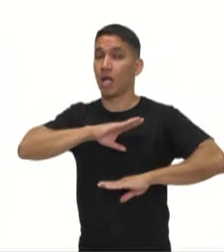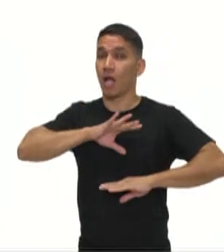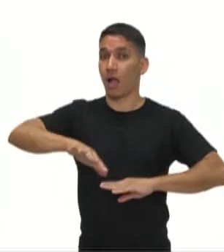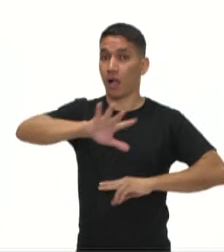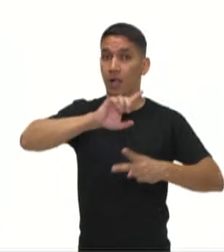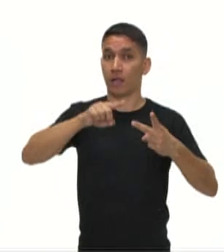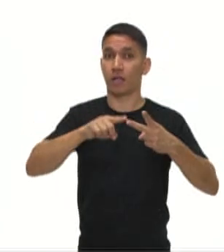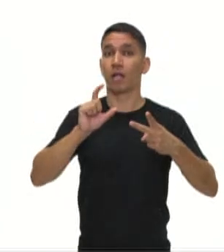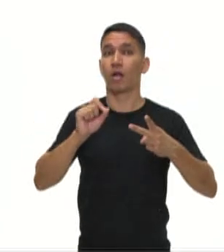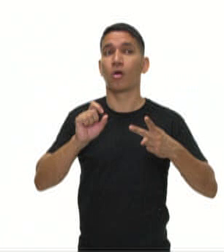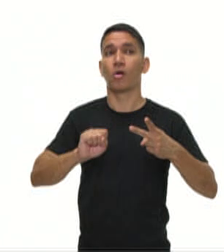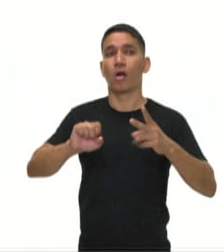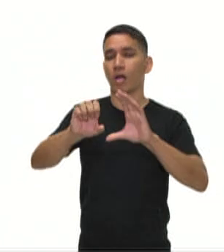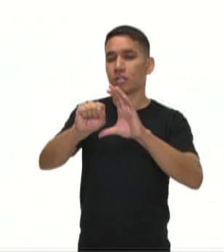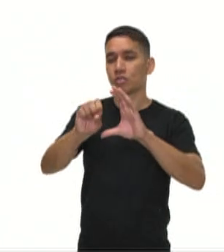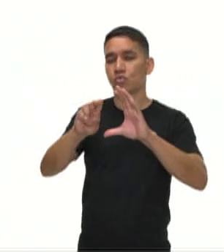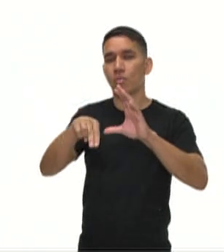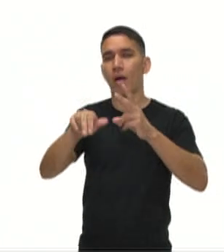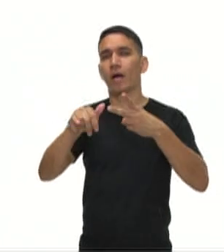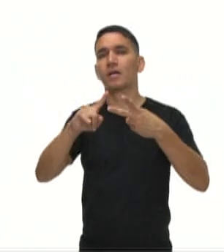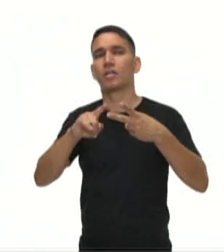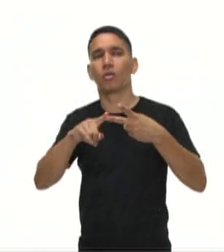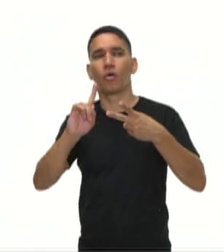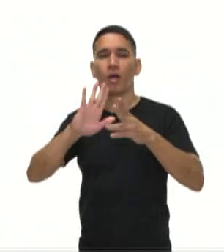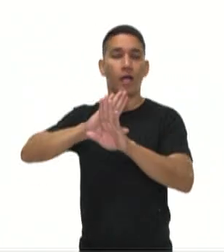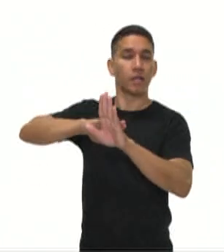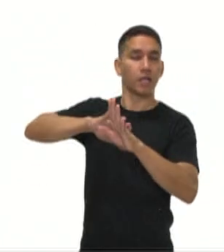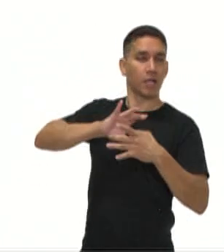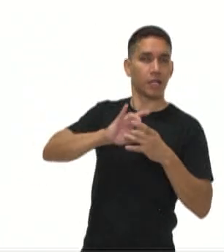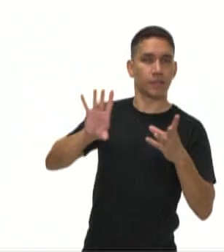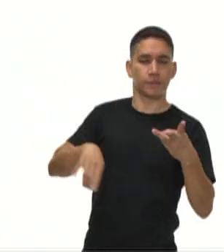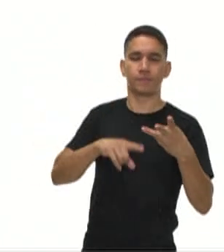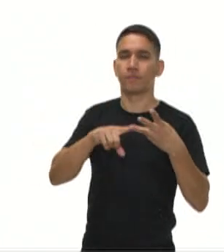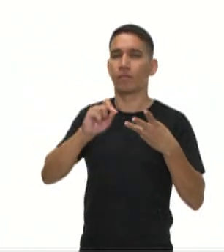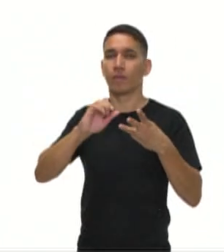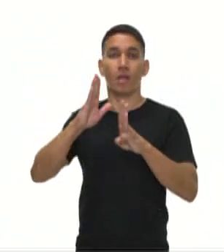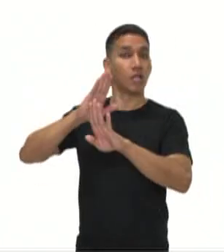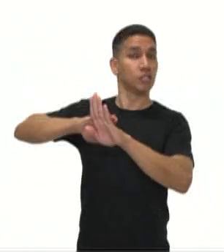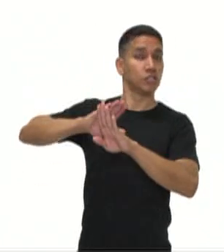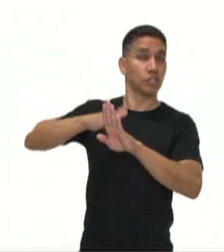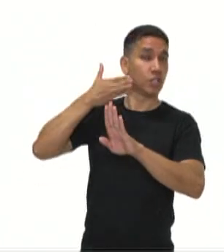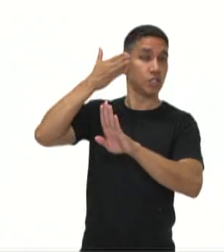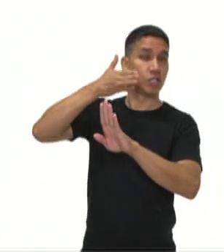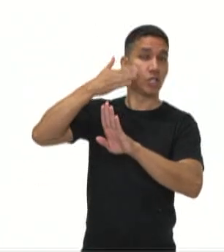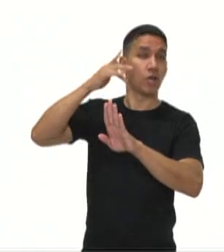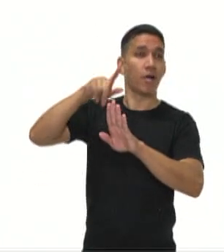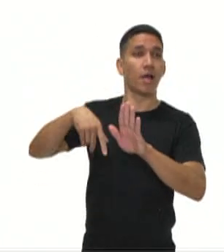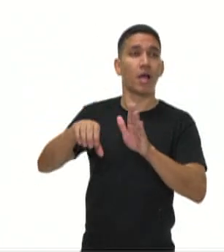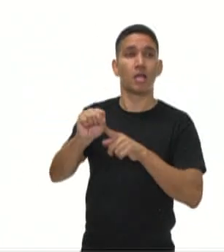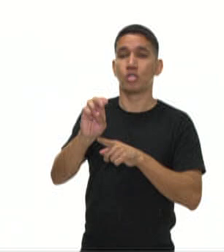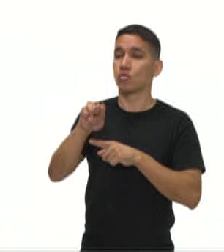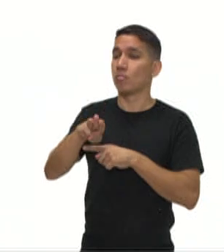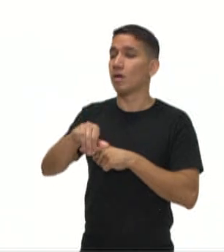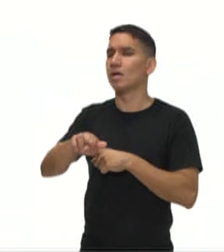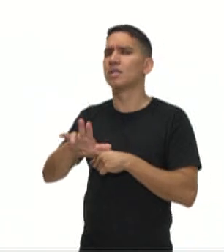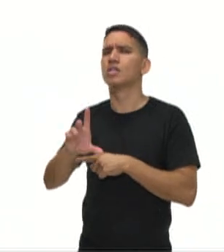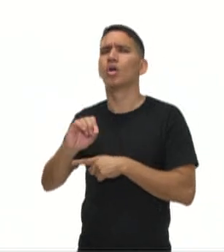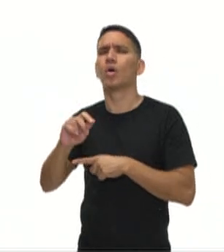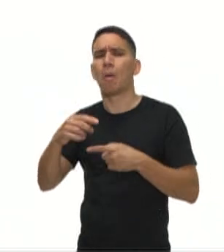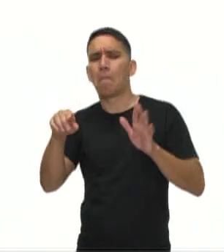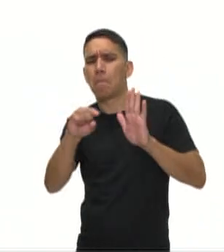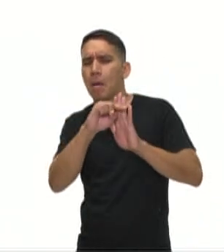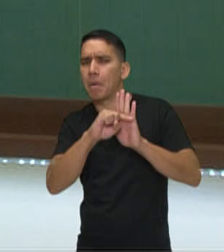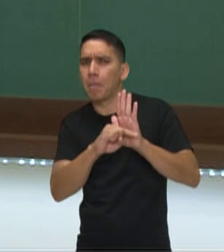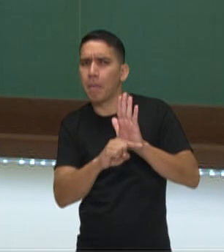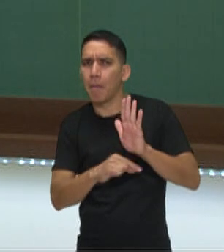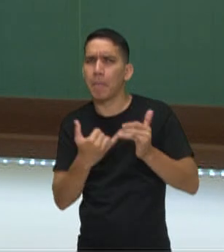o sumário, no indireto livre e sumário e no indireto o sumário. Percebeu? Como se fosse basicamente